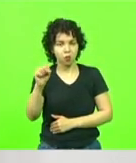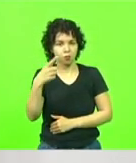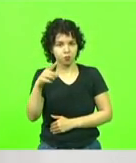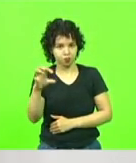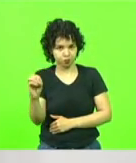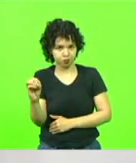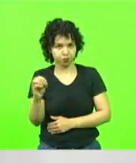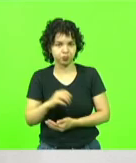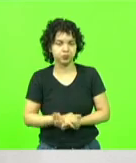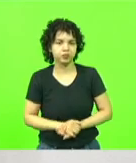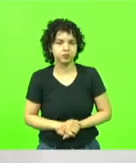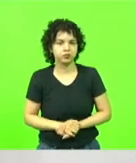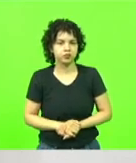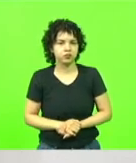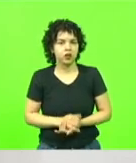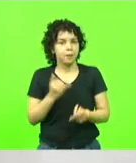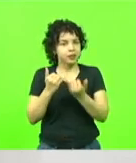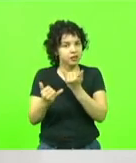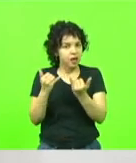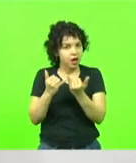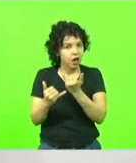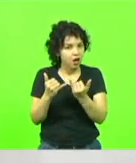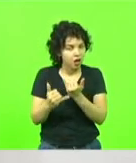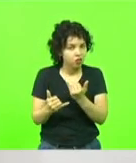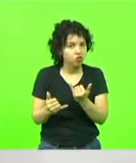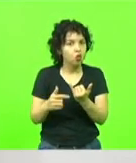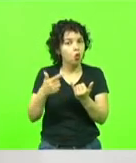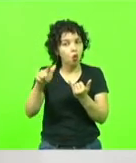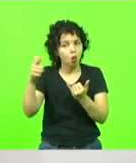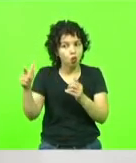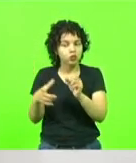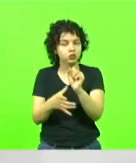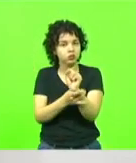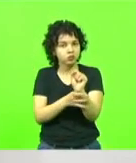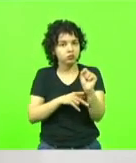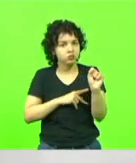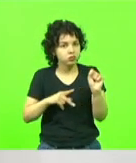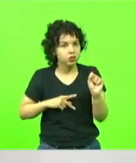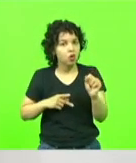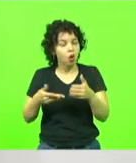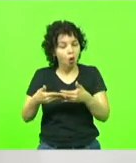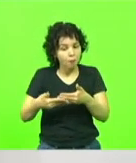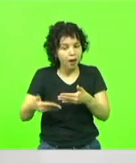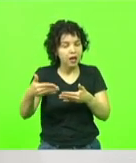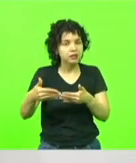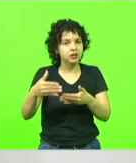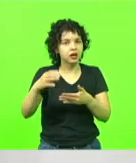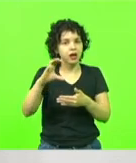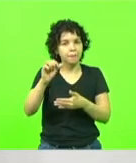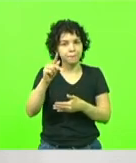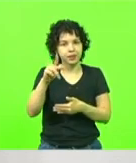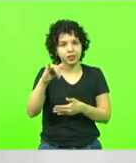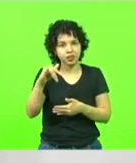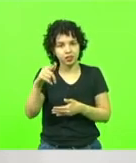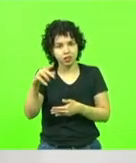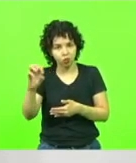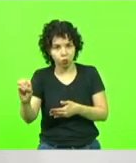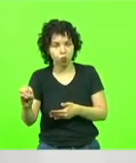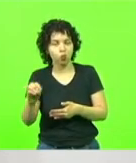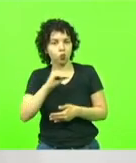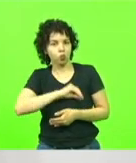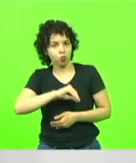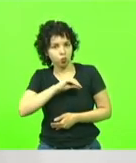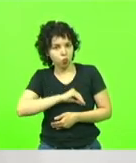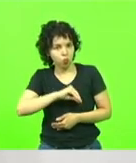oficiais e outras categorias da segurança pública, ele inicia na carreira de capitão. Então, já inicia recebendo, quando ele